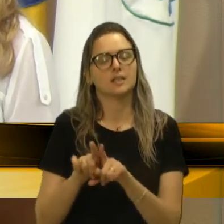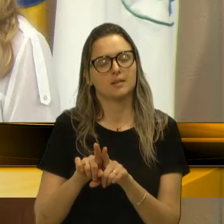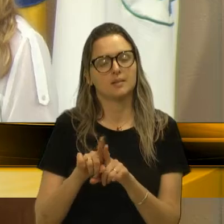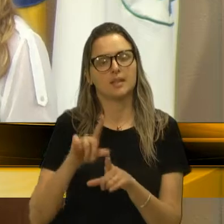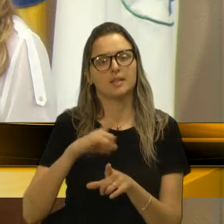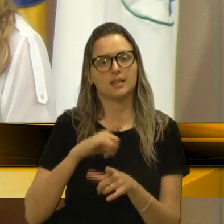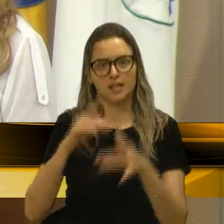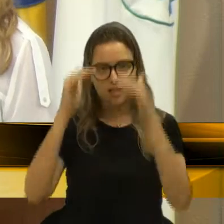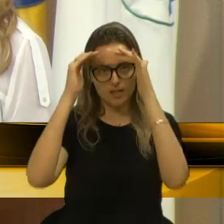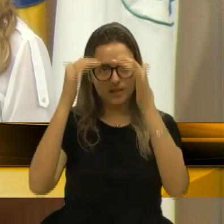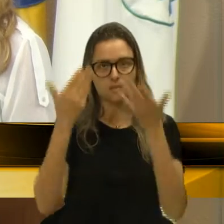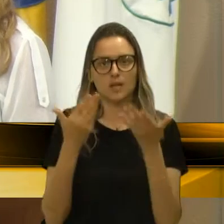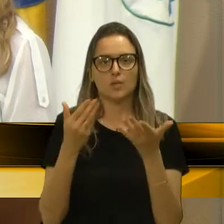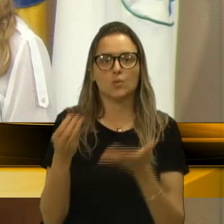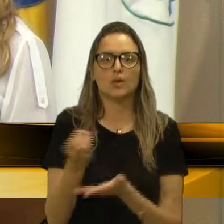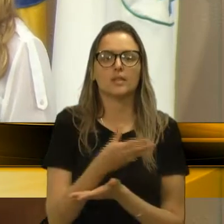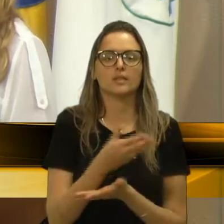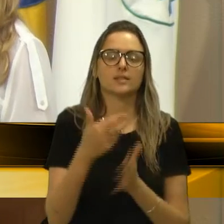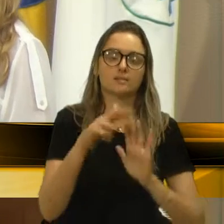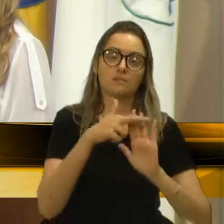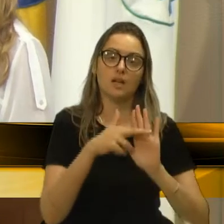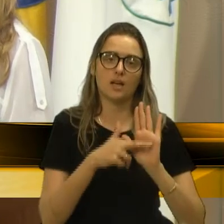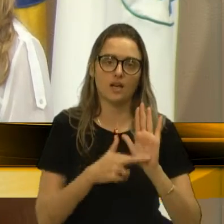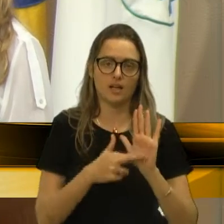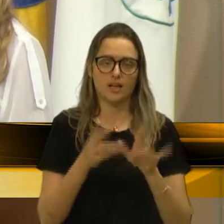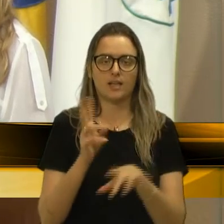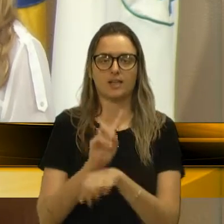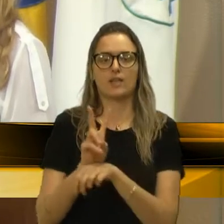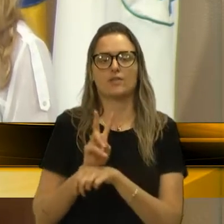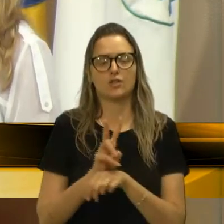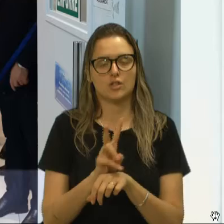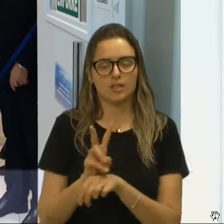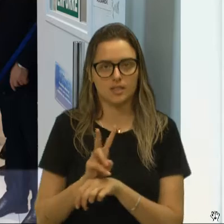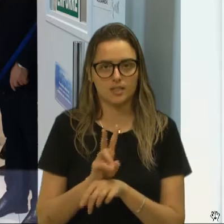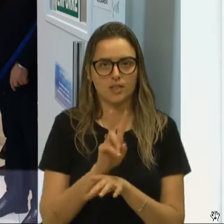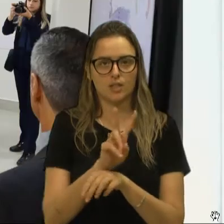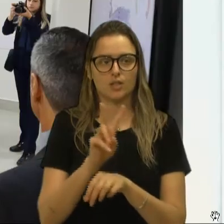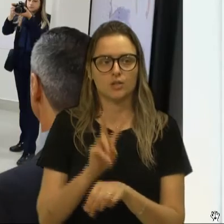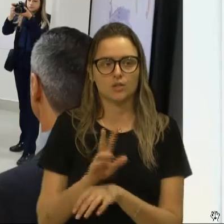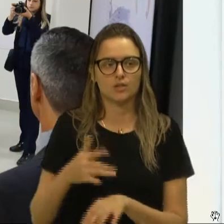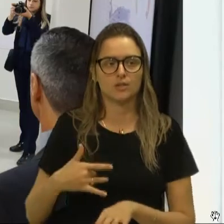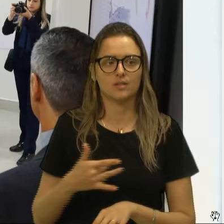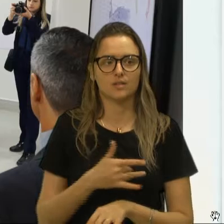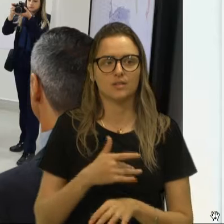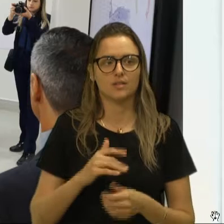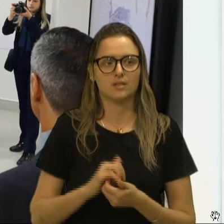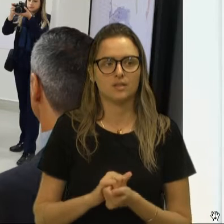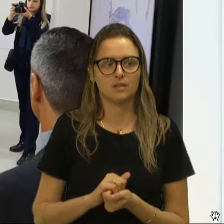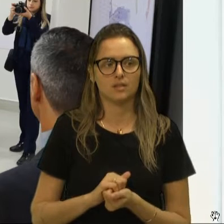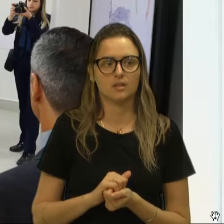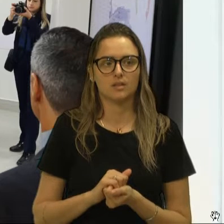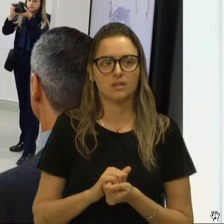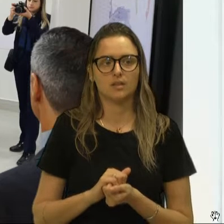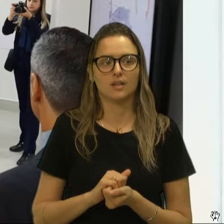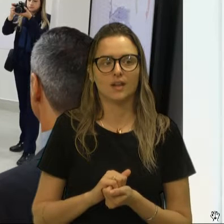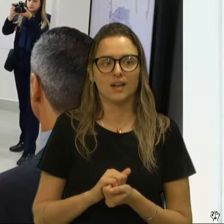das novas... das normas da vigilância sanitária. Não é porque é público que tem que ser